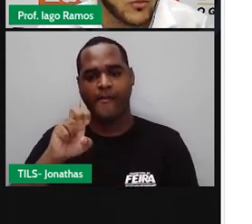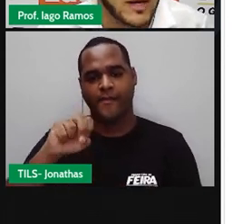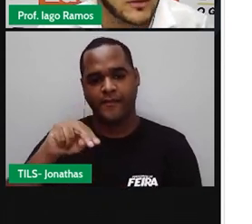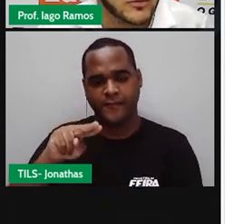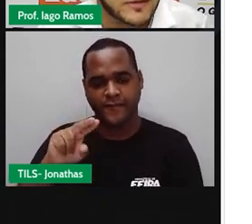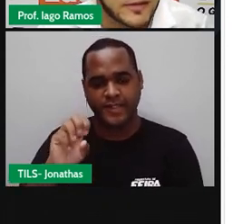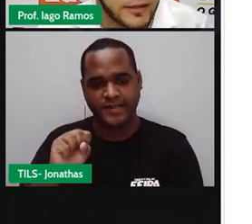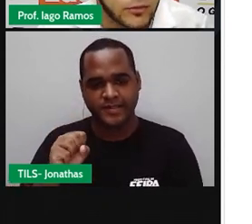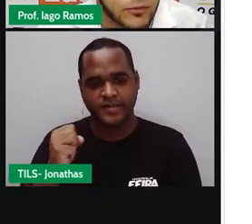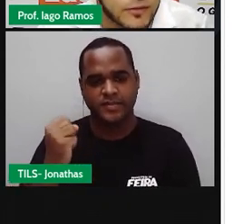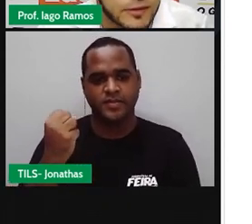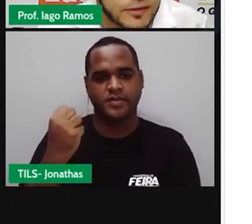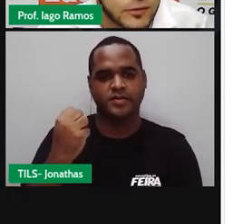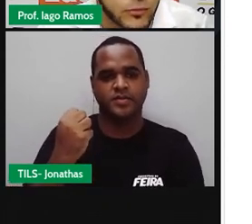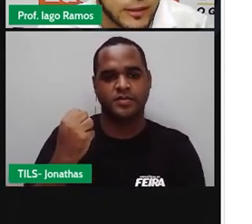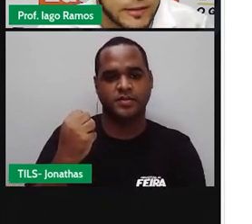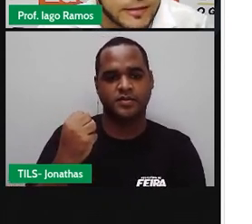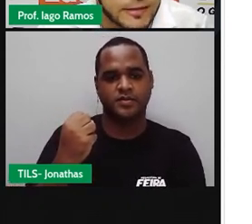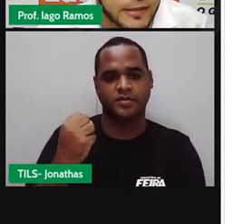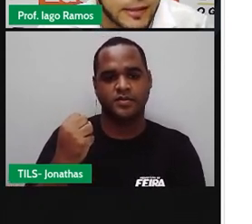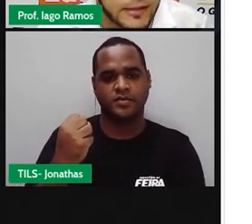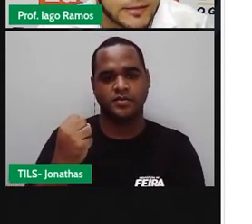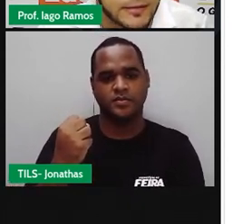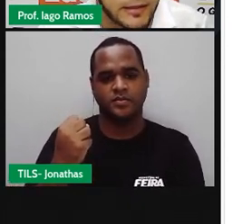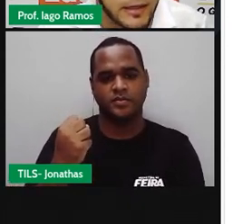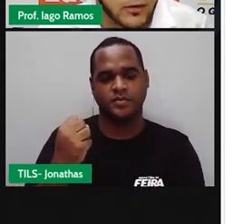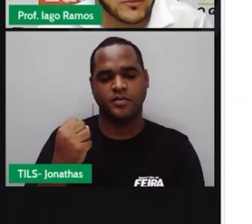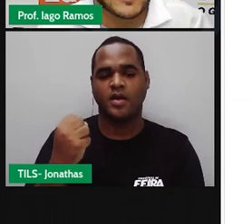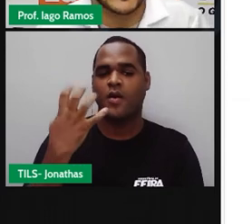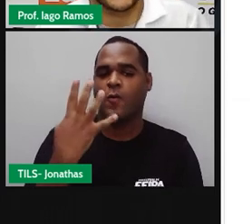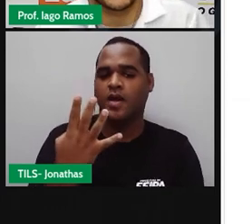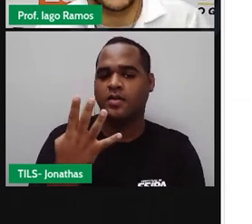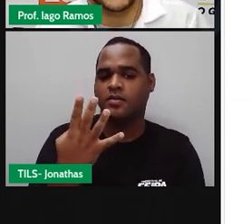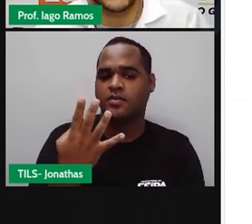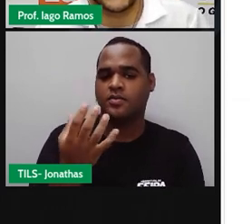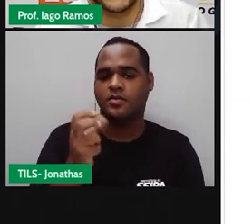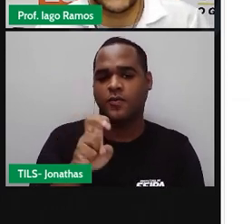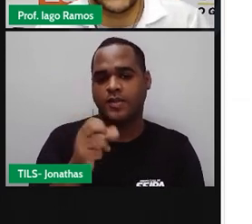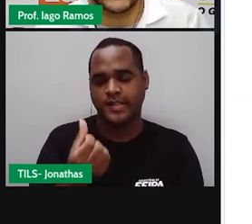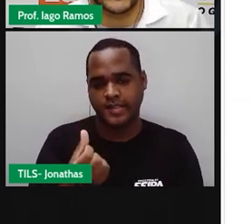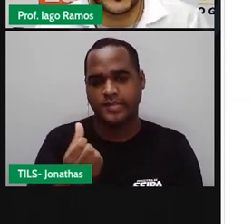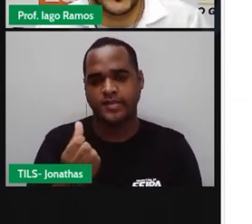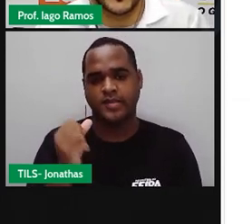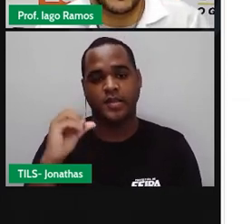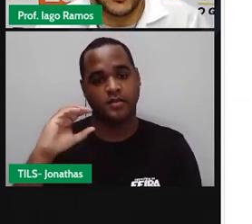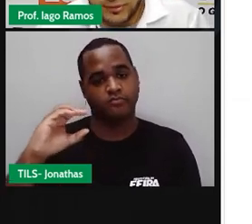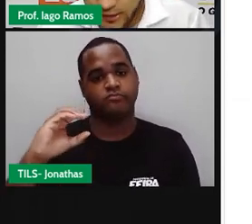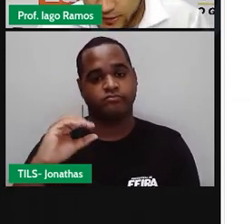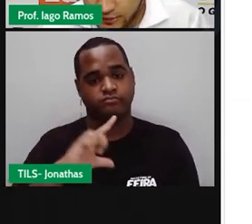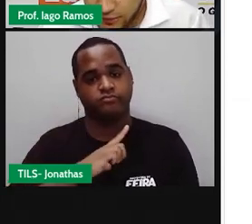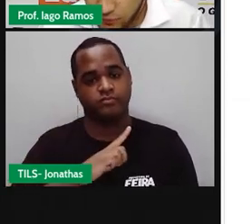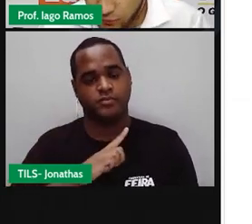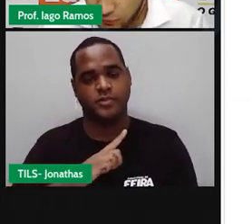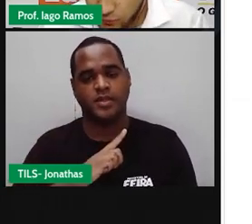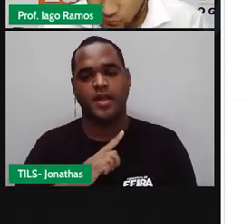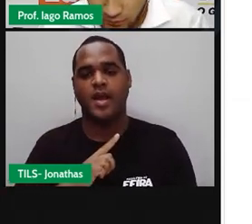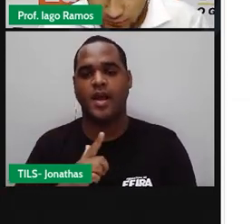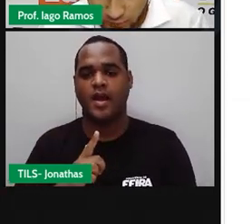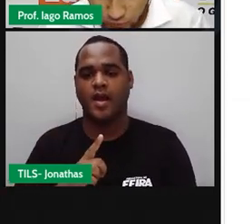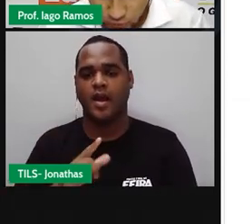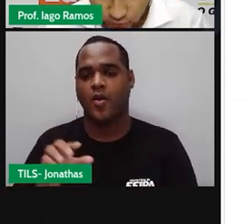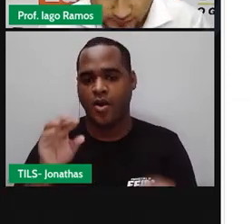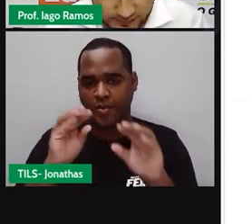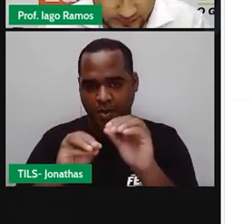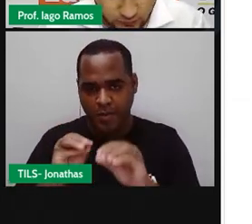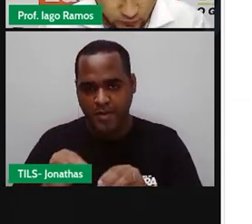456 graus Celsius. pronto, aí a gente colocou